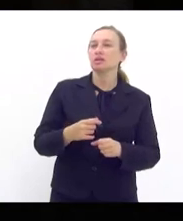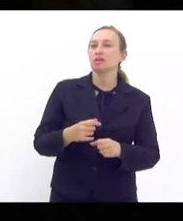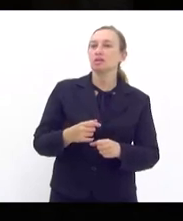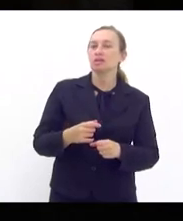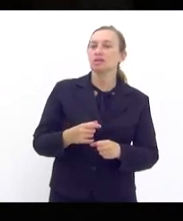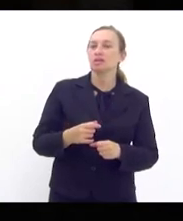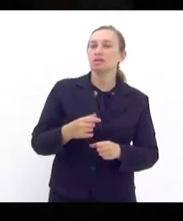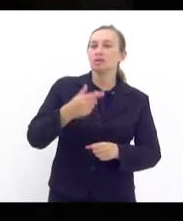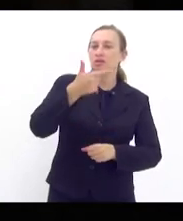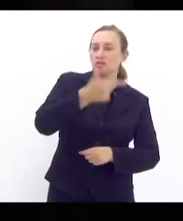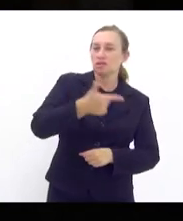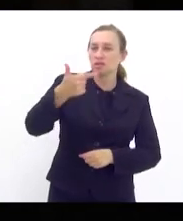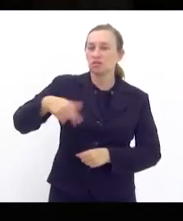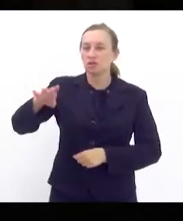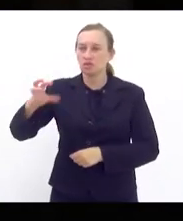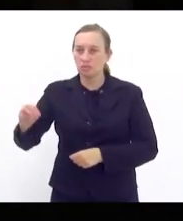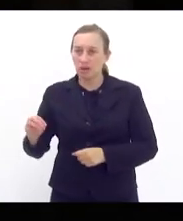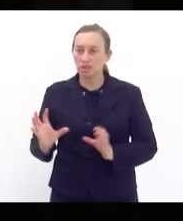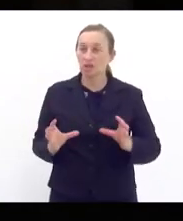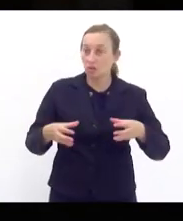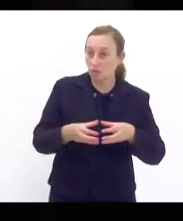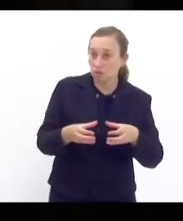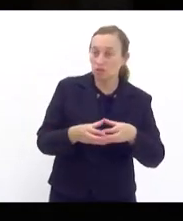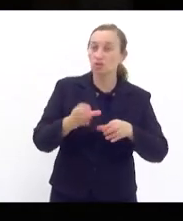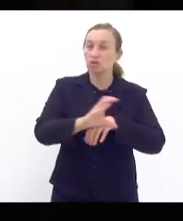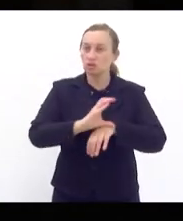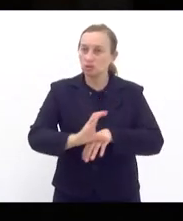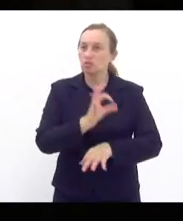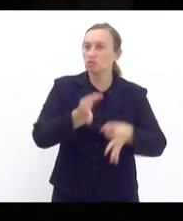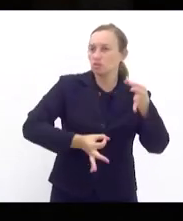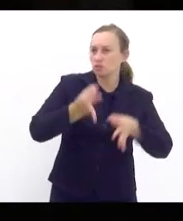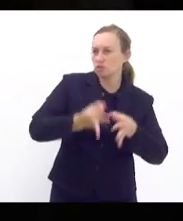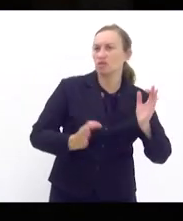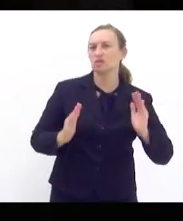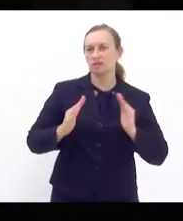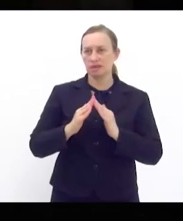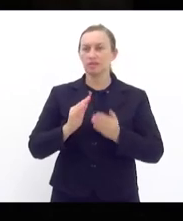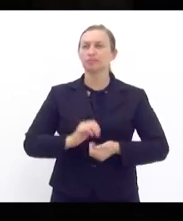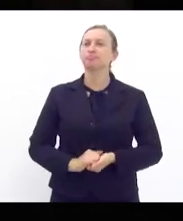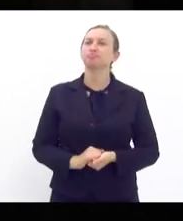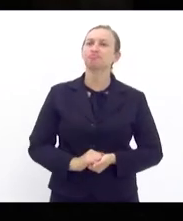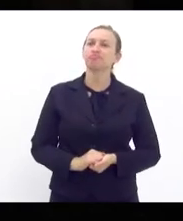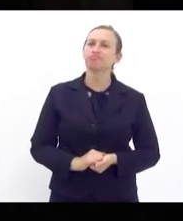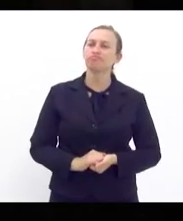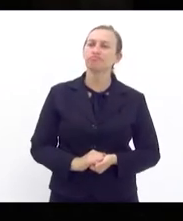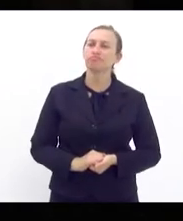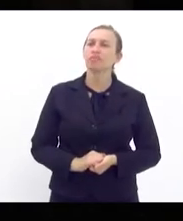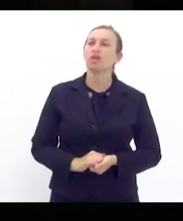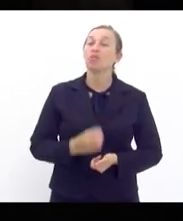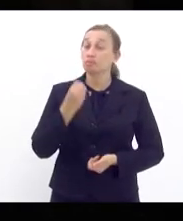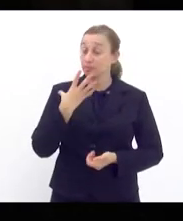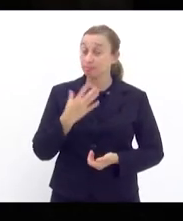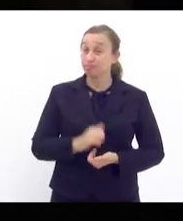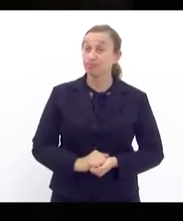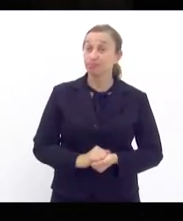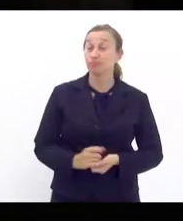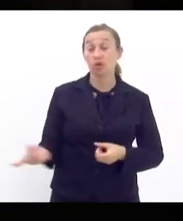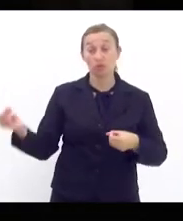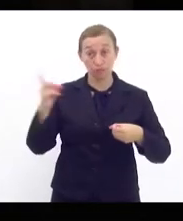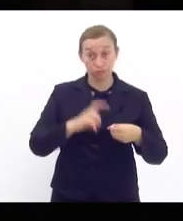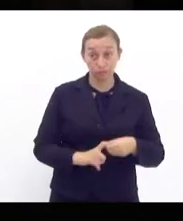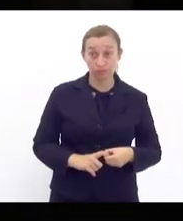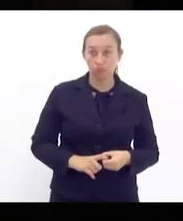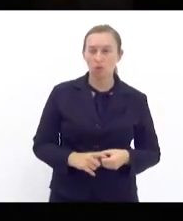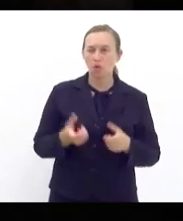de março na comissão da Constituição e Justiça desta casa bom voltando